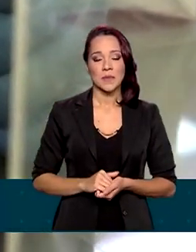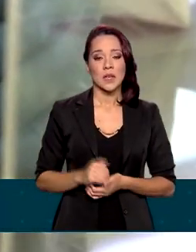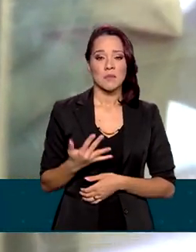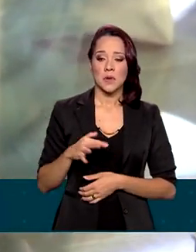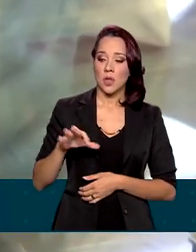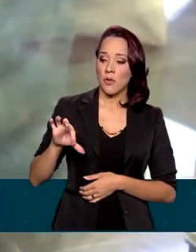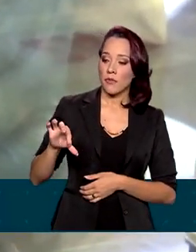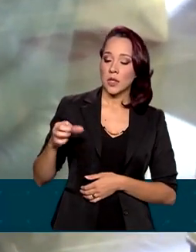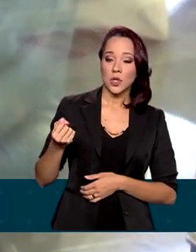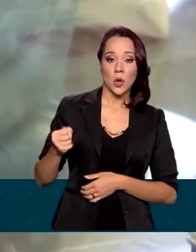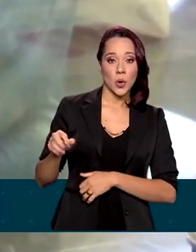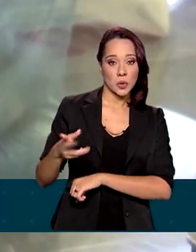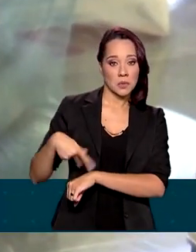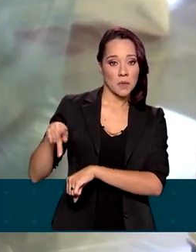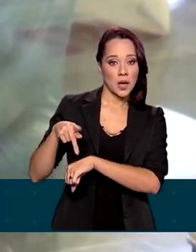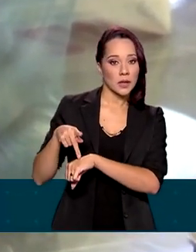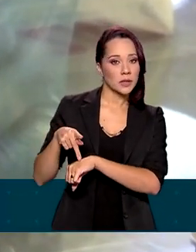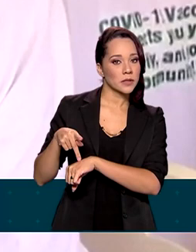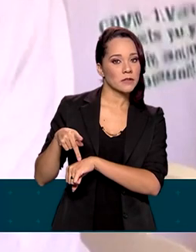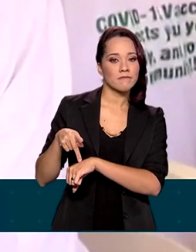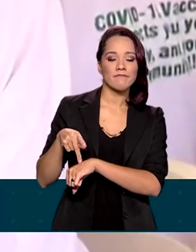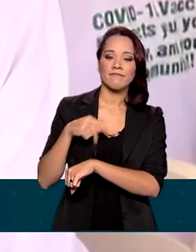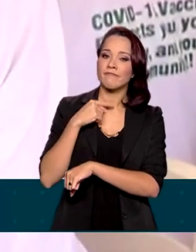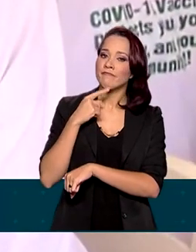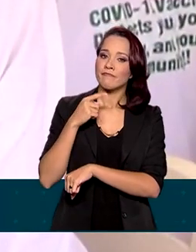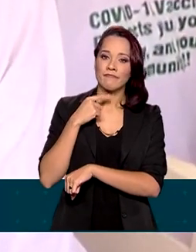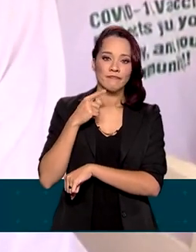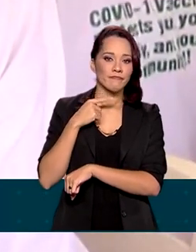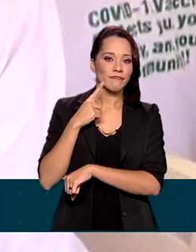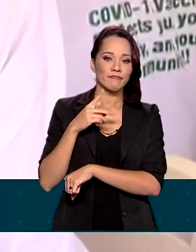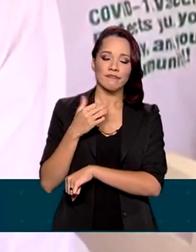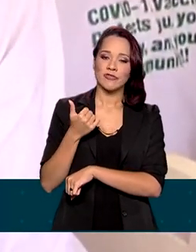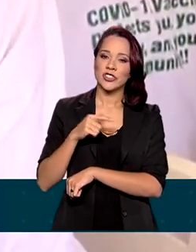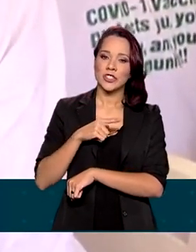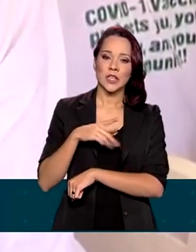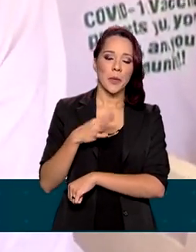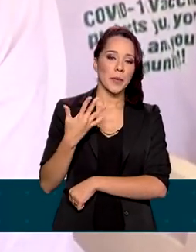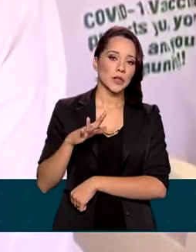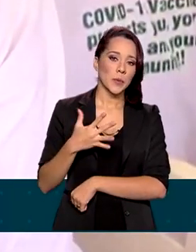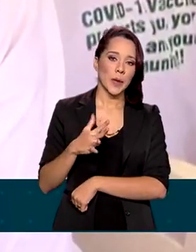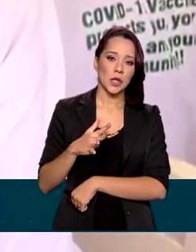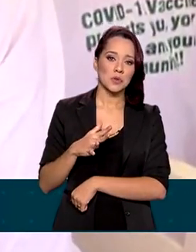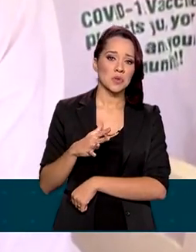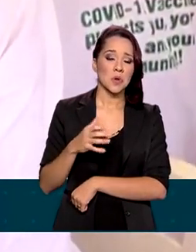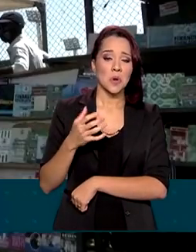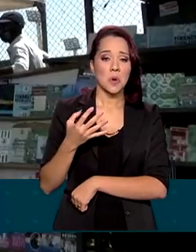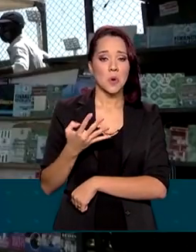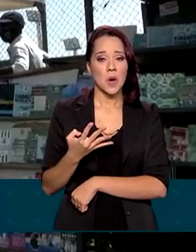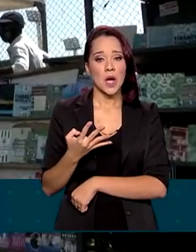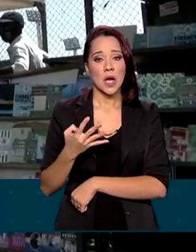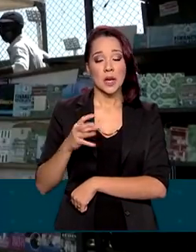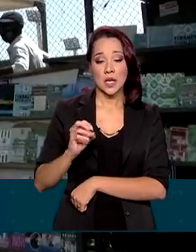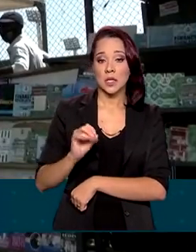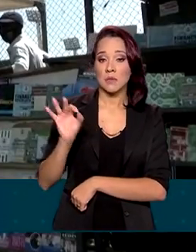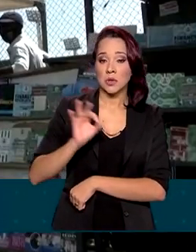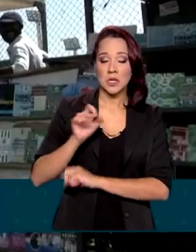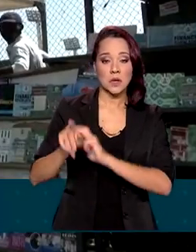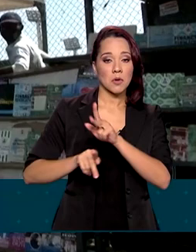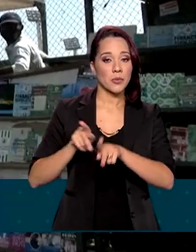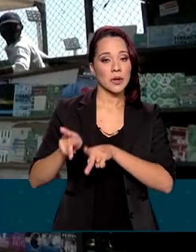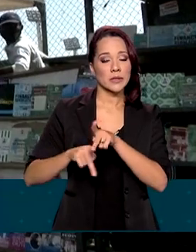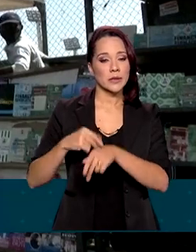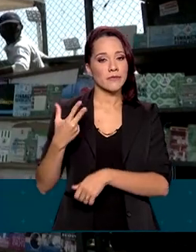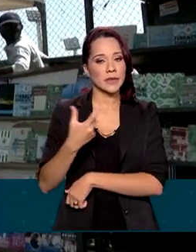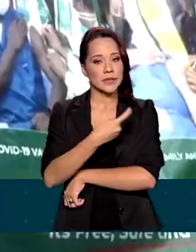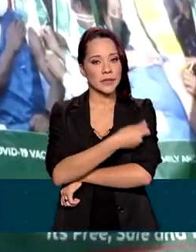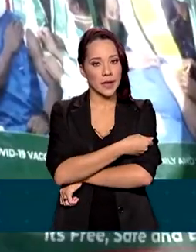98 países não devem alcançar a meta de ter pelo menos 40% da população